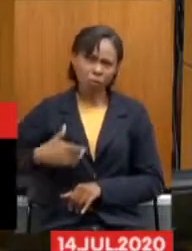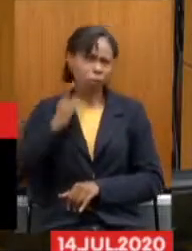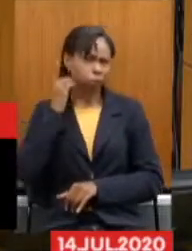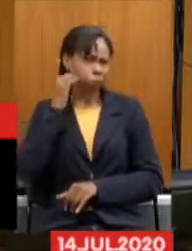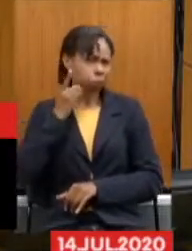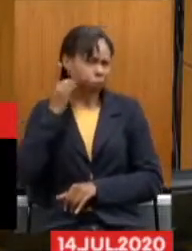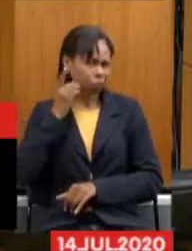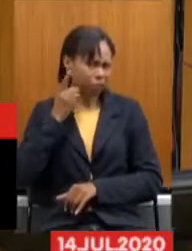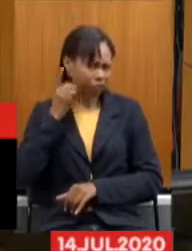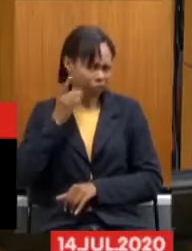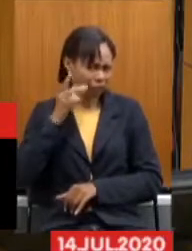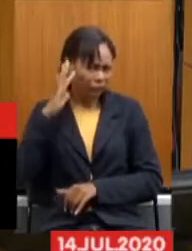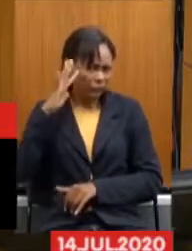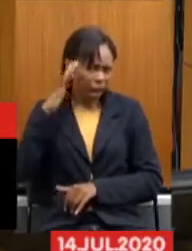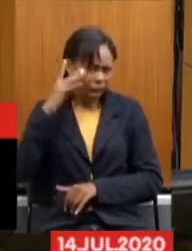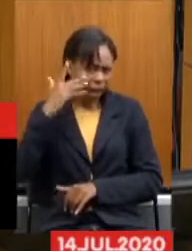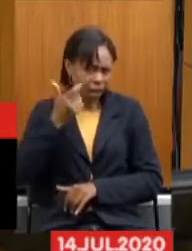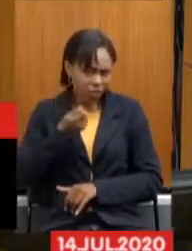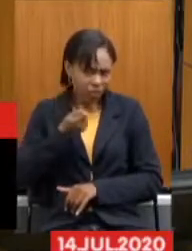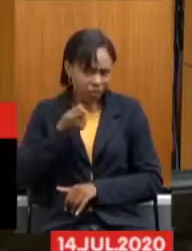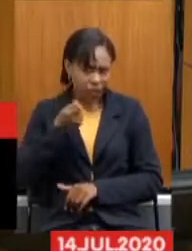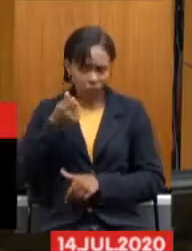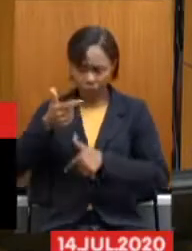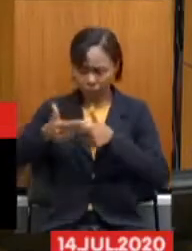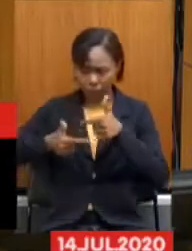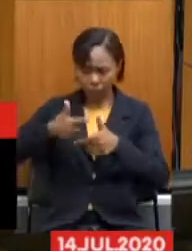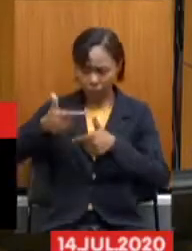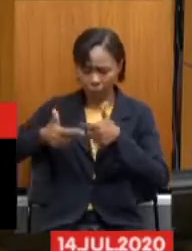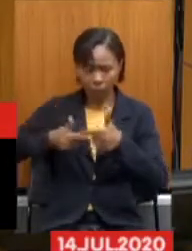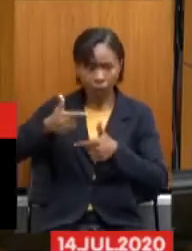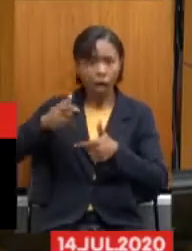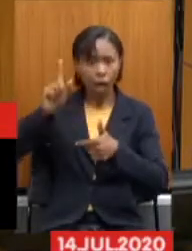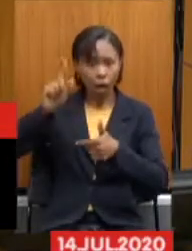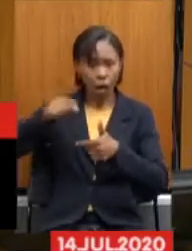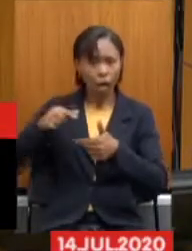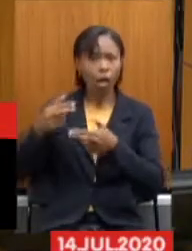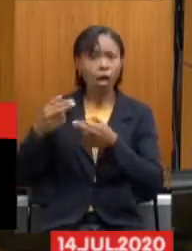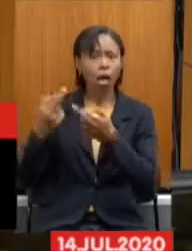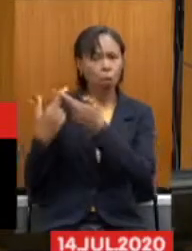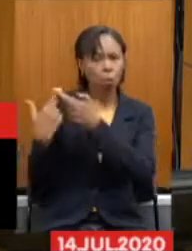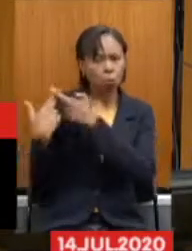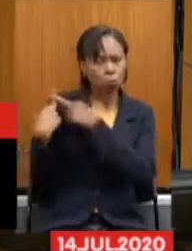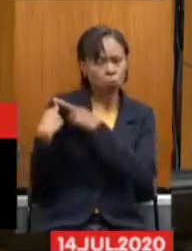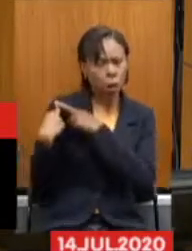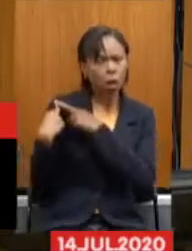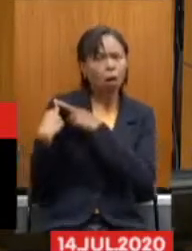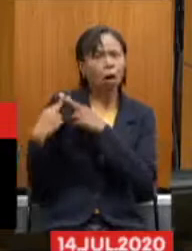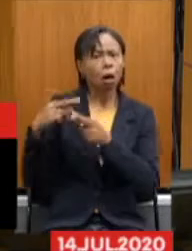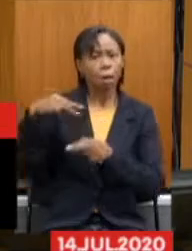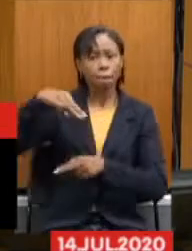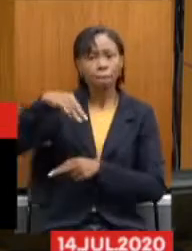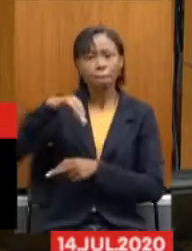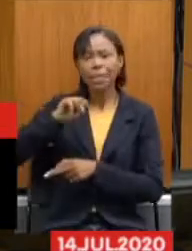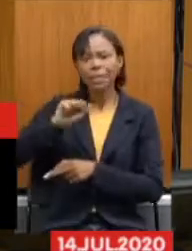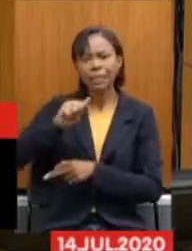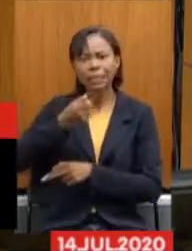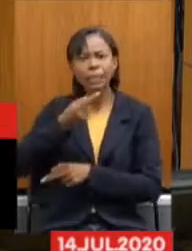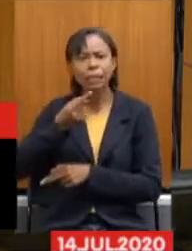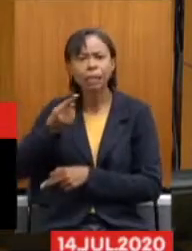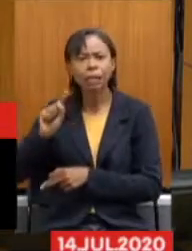por ser missão nossa, esse tipo de trabalho, e que, por isso, não tem que preocupar com a nossa saúde,